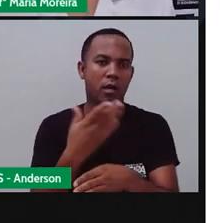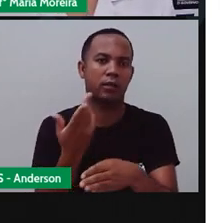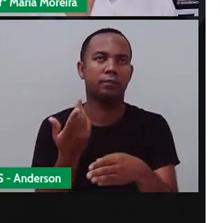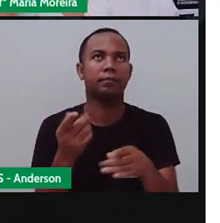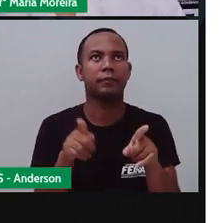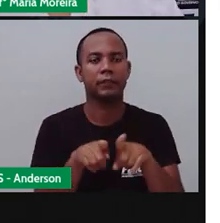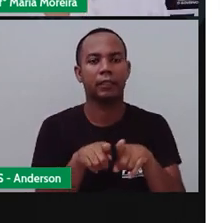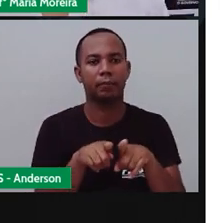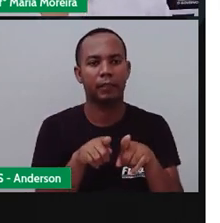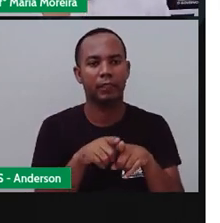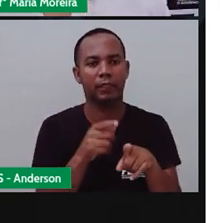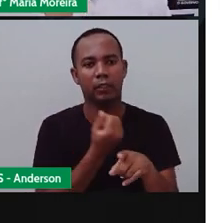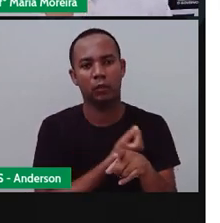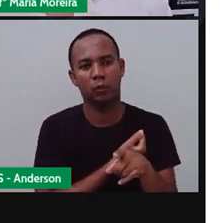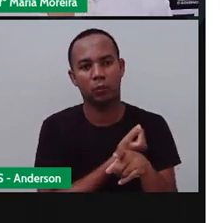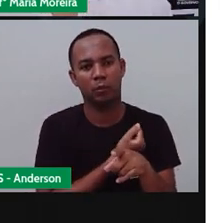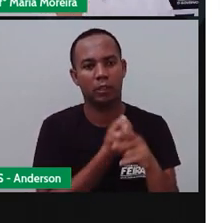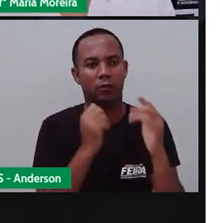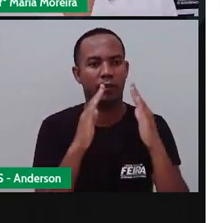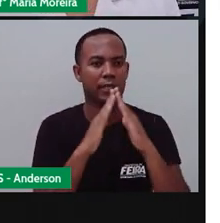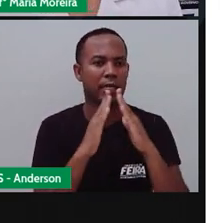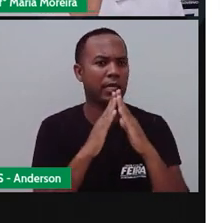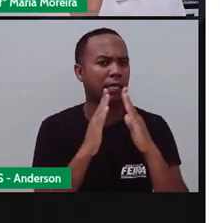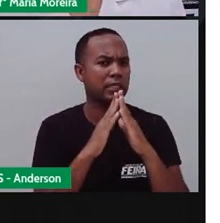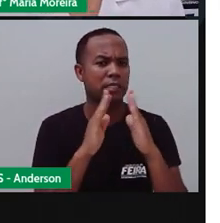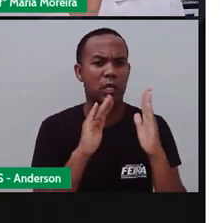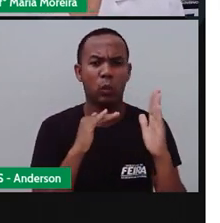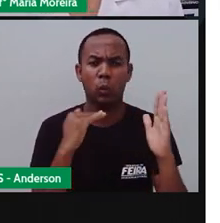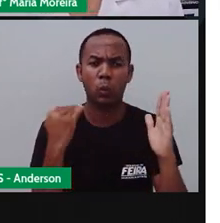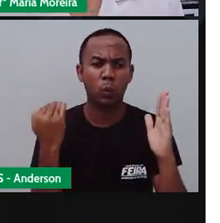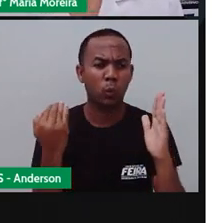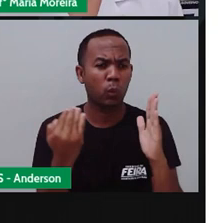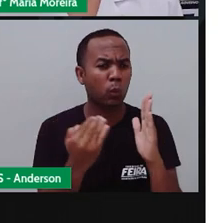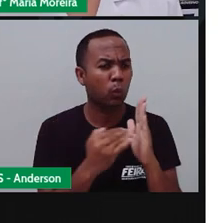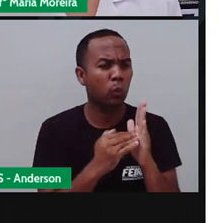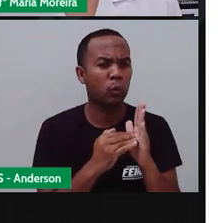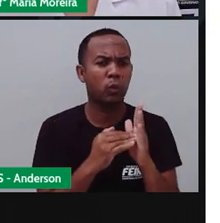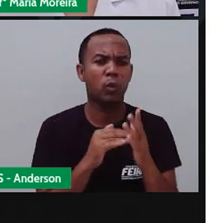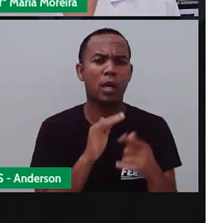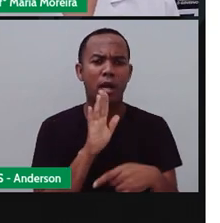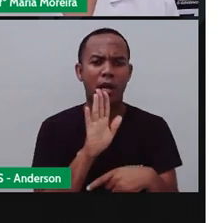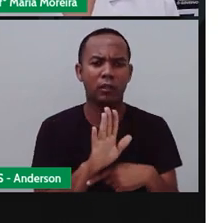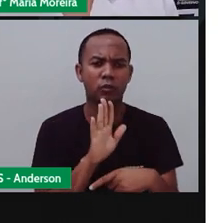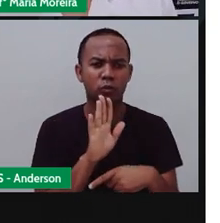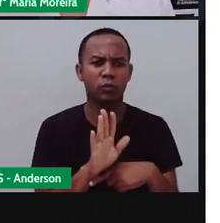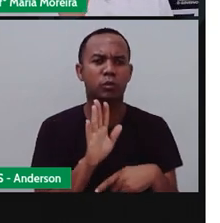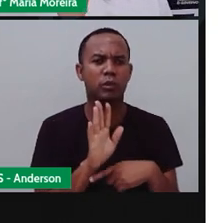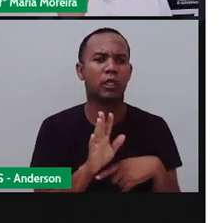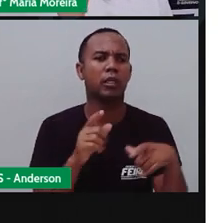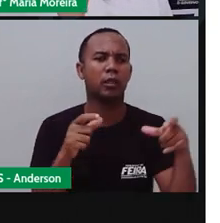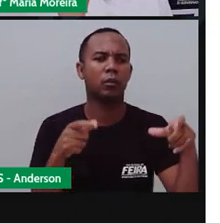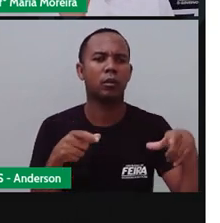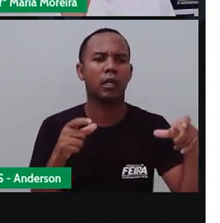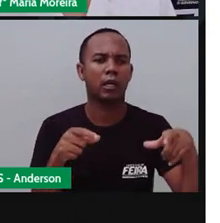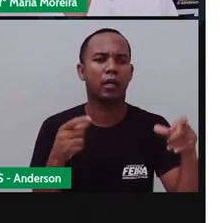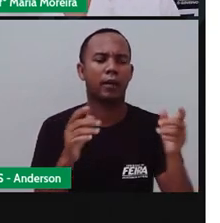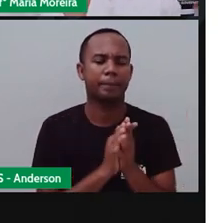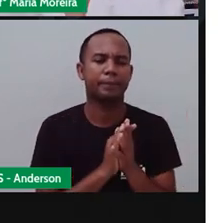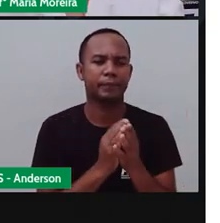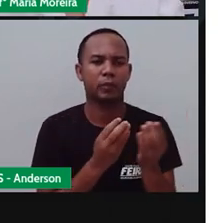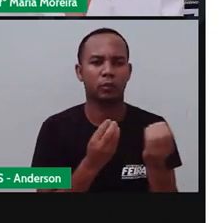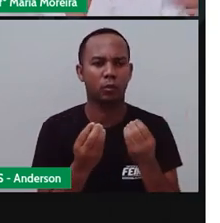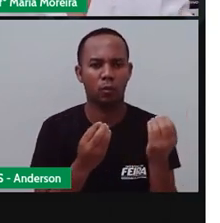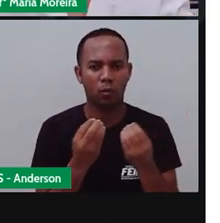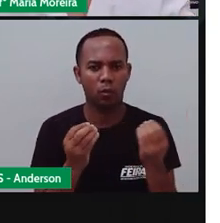avenida, o número de uma casa. Então tudo isso nos ajuda o quê? Na localização. E obviamente